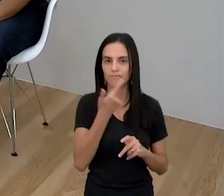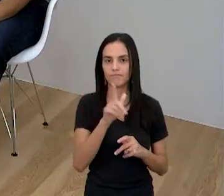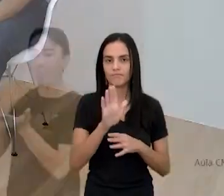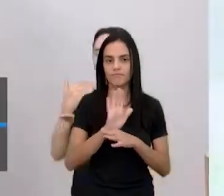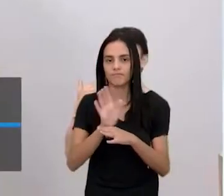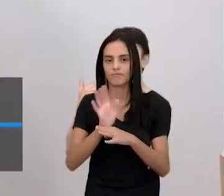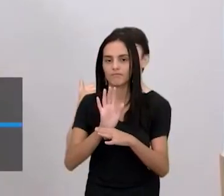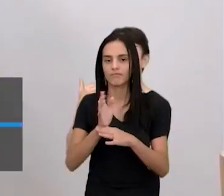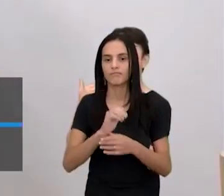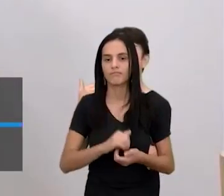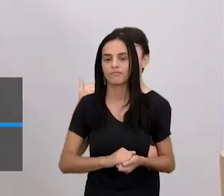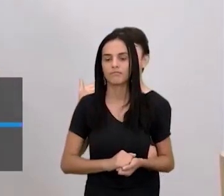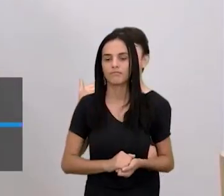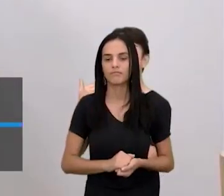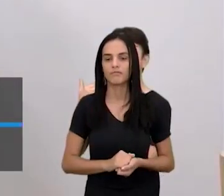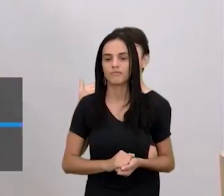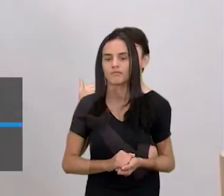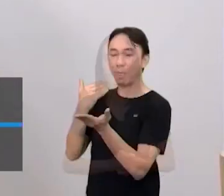próximo. Muay Thai na área.